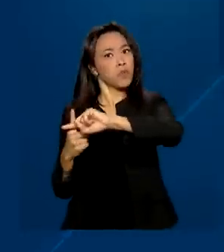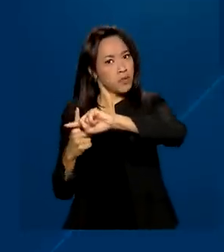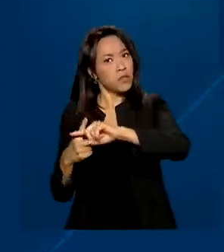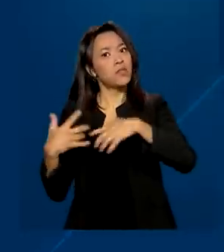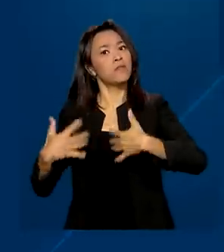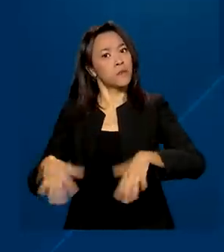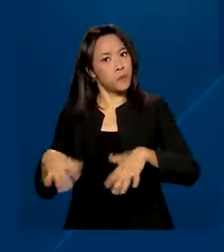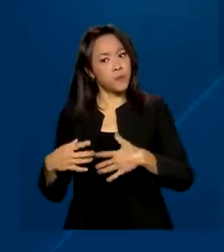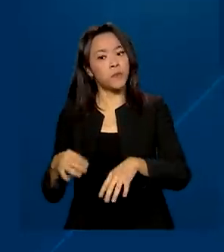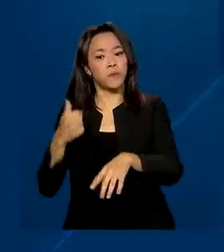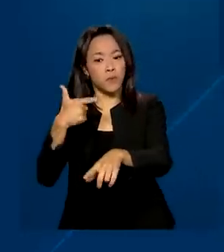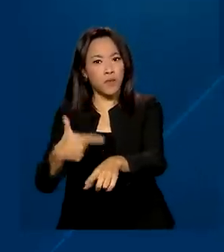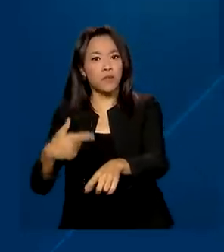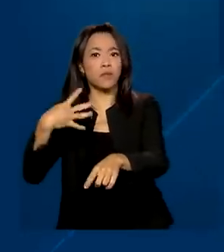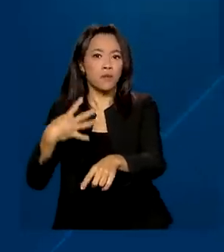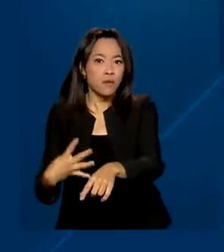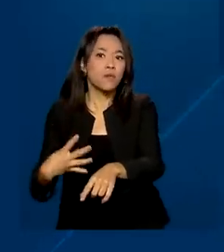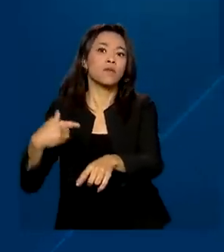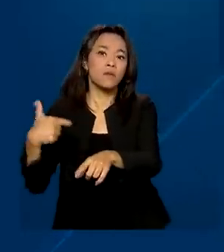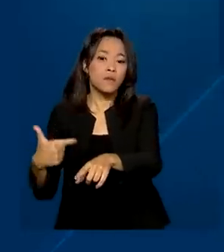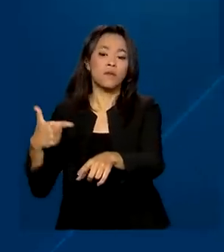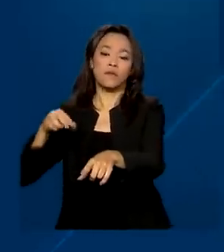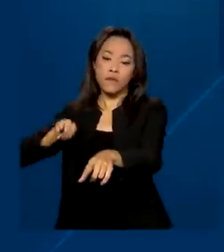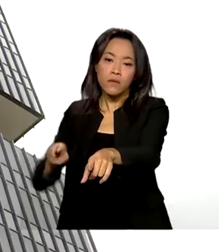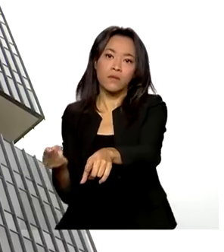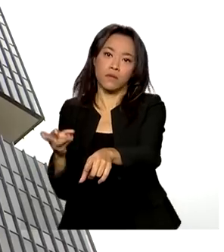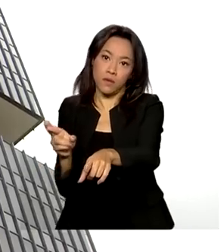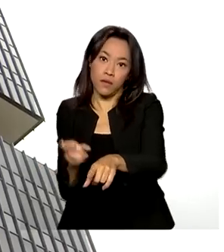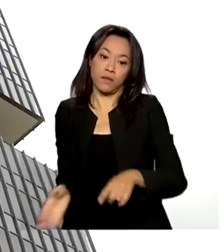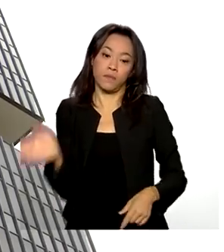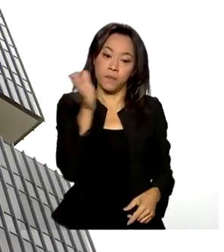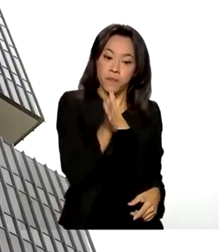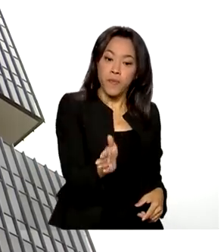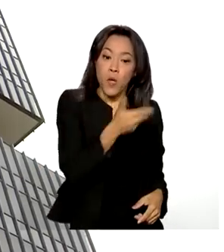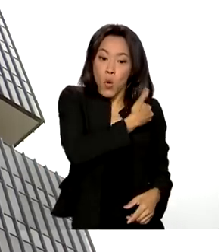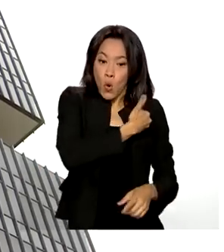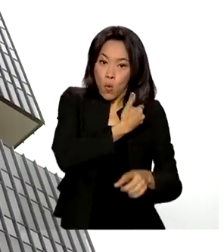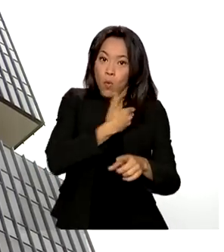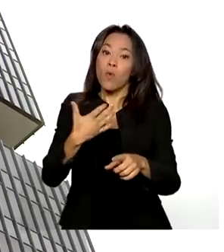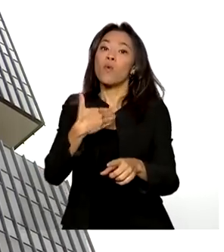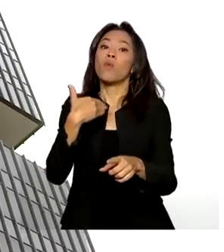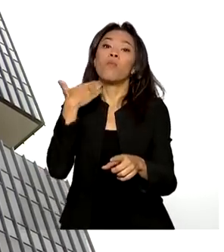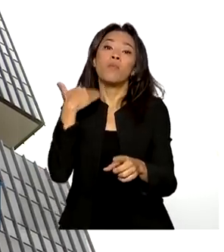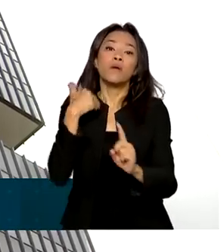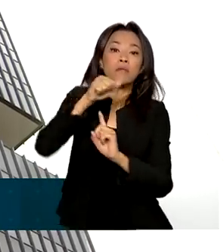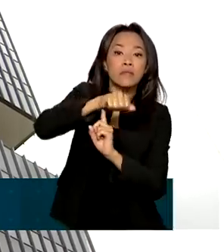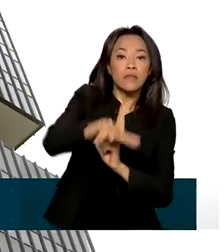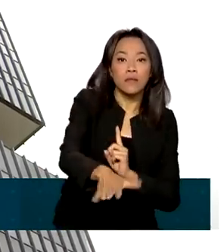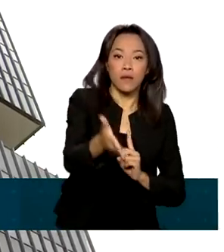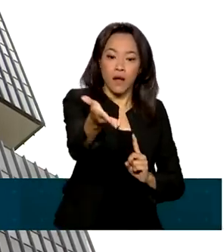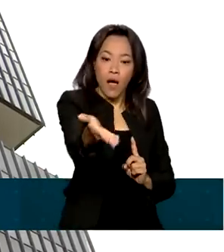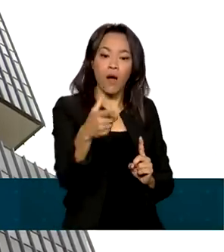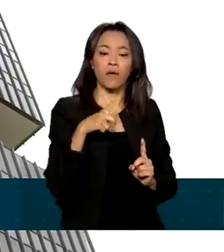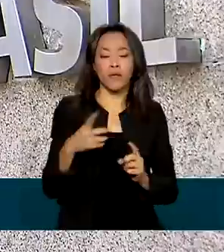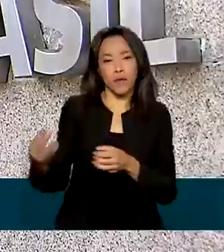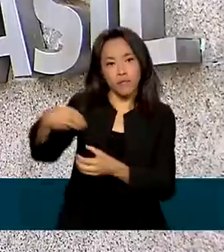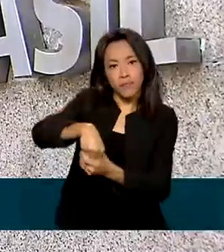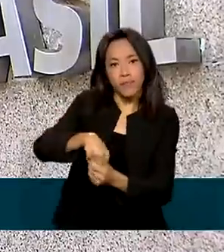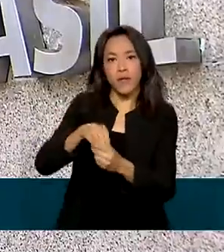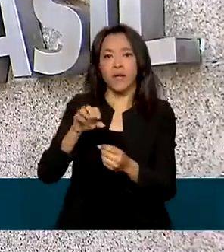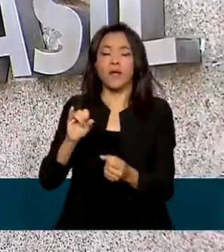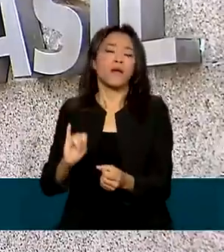de 242 milhões de reais. Já o governo central, que abrange Previdência Social,